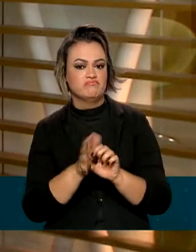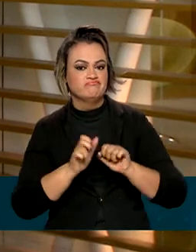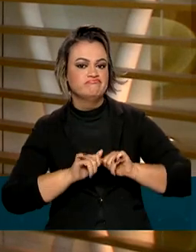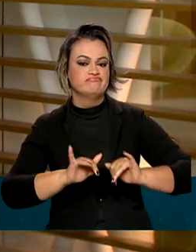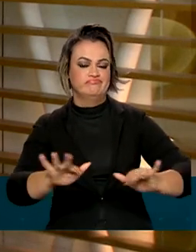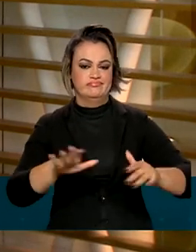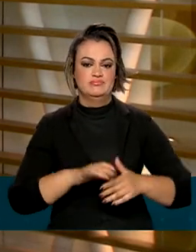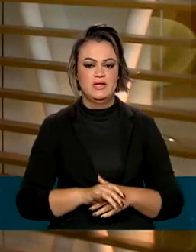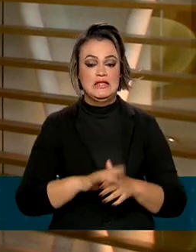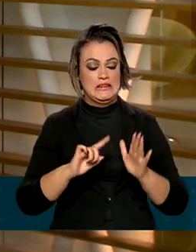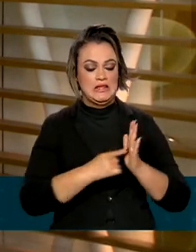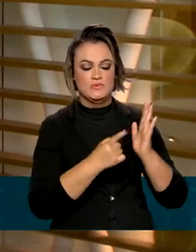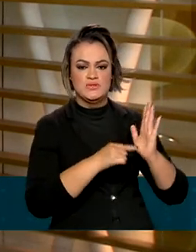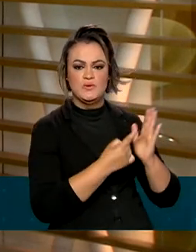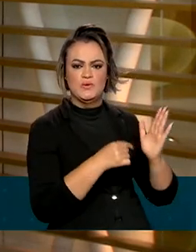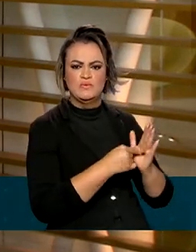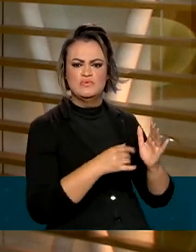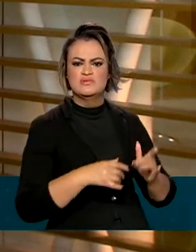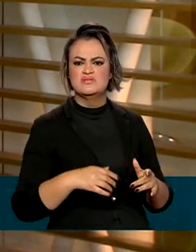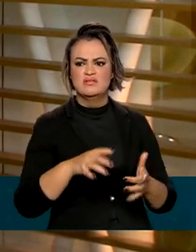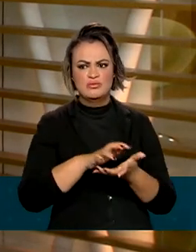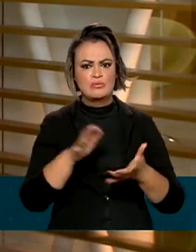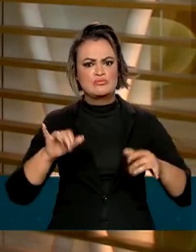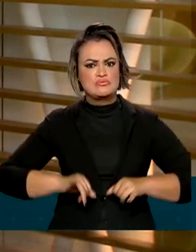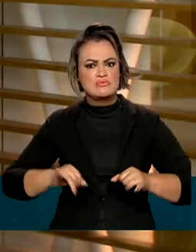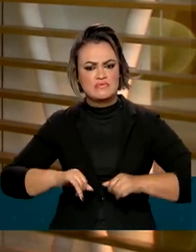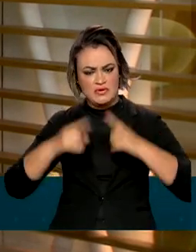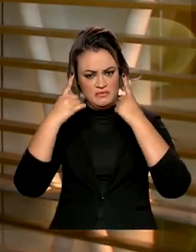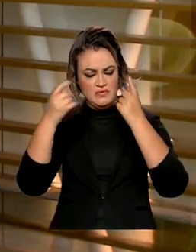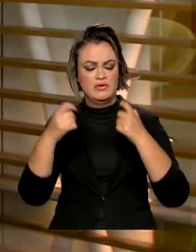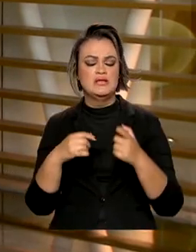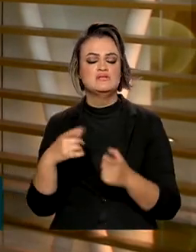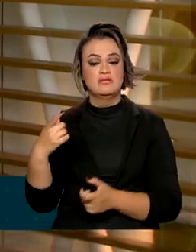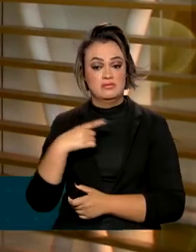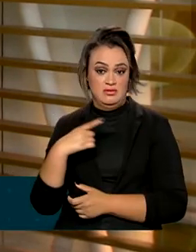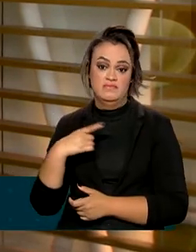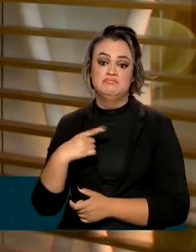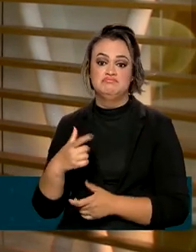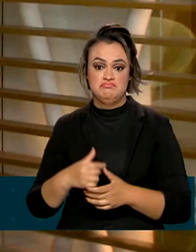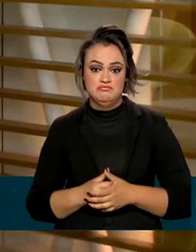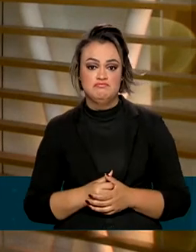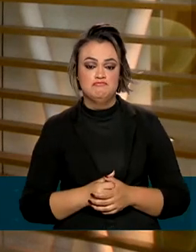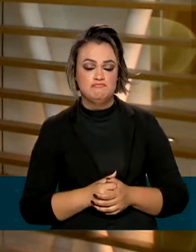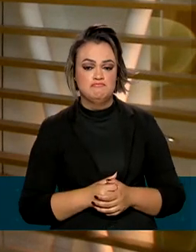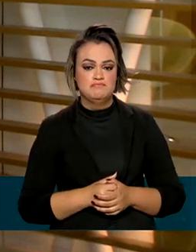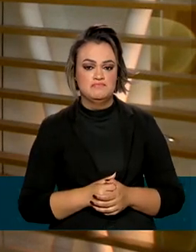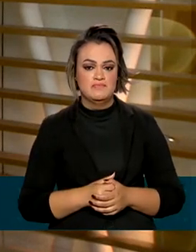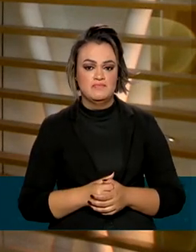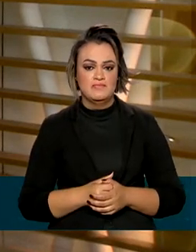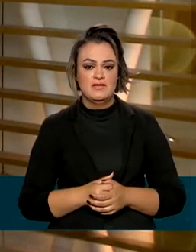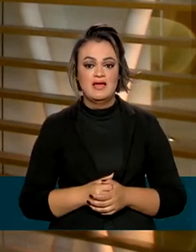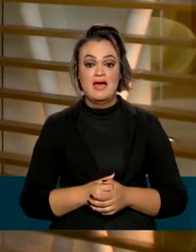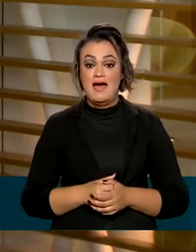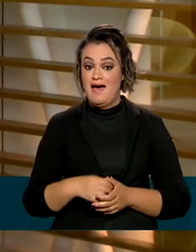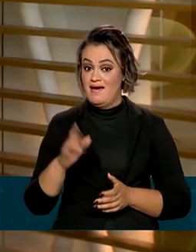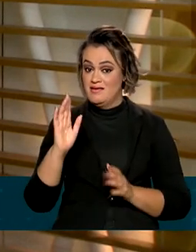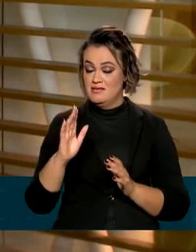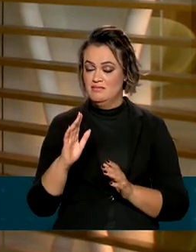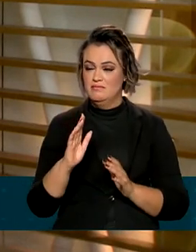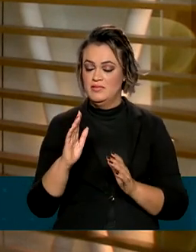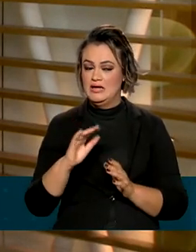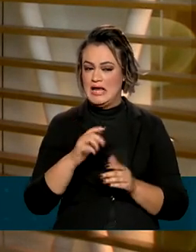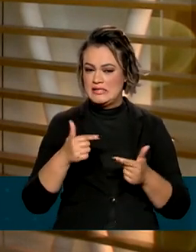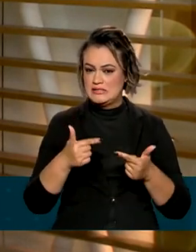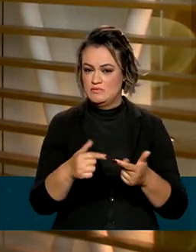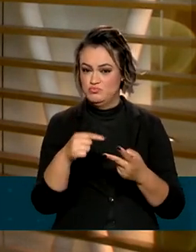do coronavírus, quando houve um aumento nas denúncias que envolviam violência contra idosos. Nas duas primeiras